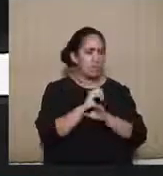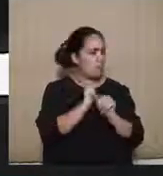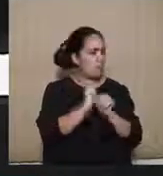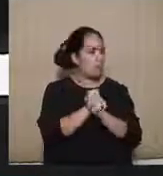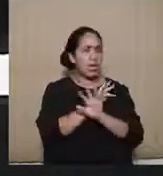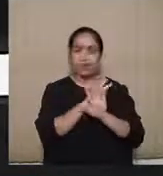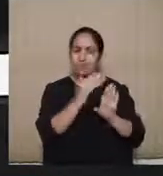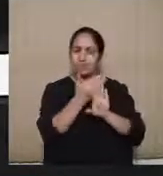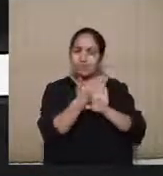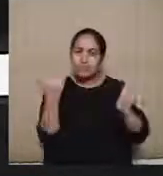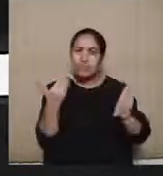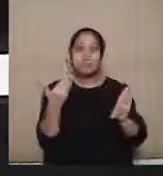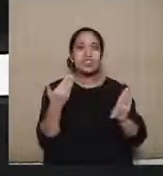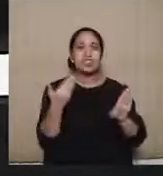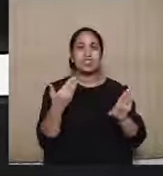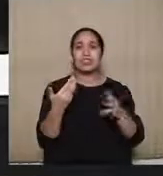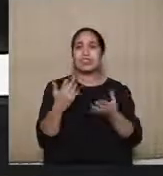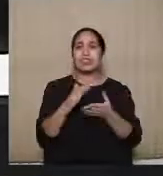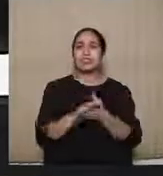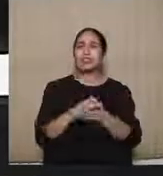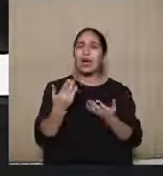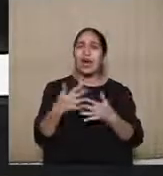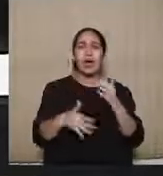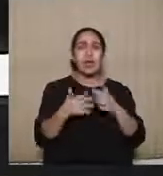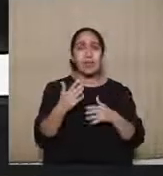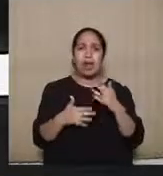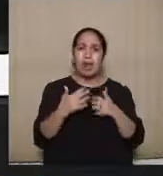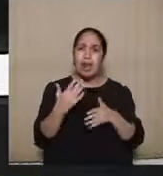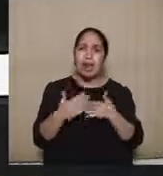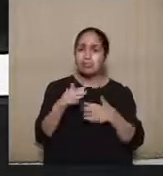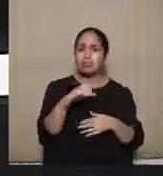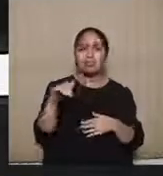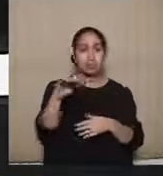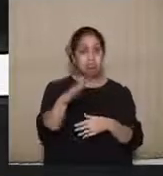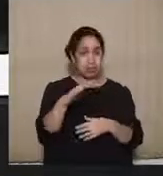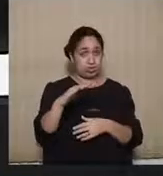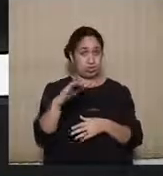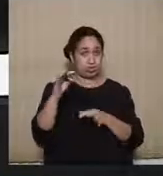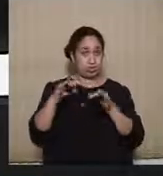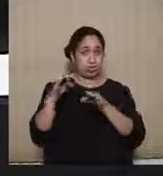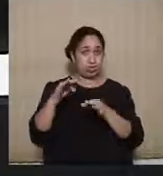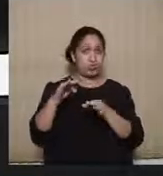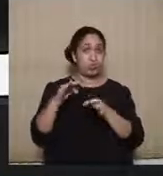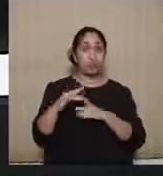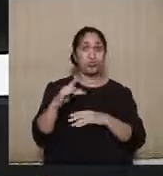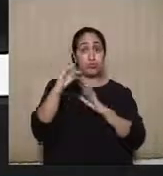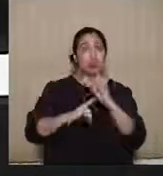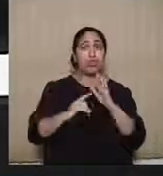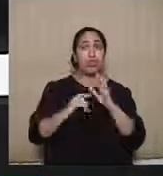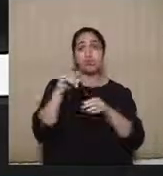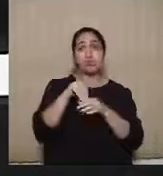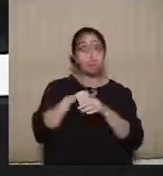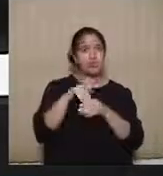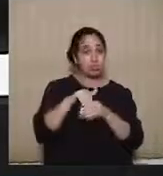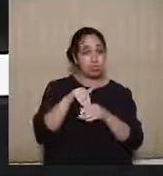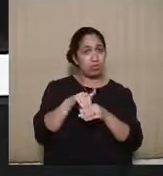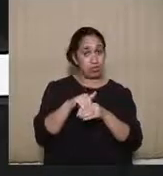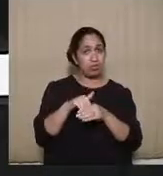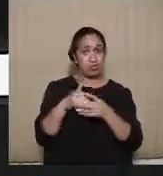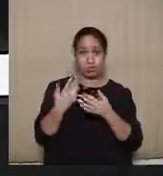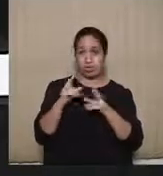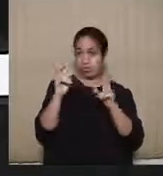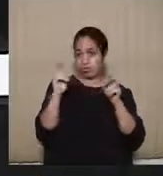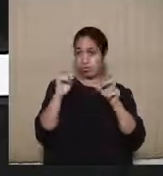ilegal, ilícito, que esteja impactando ali os bens jurídicos que são importantes para o direito eleitoral no que toca a propaganda.